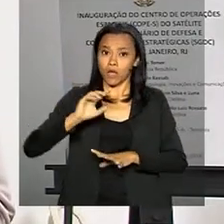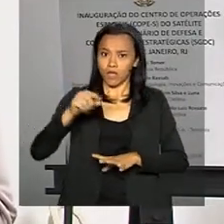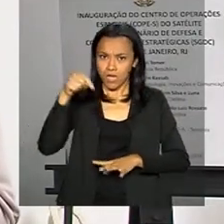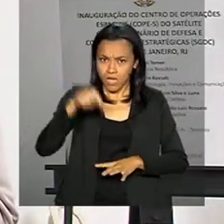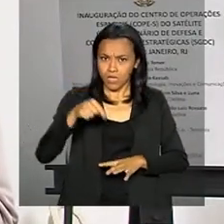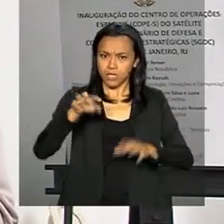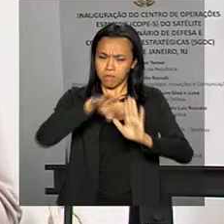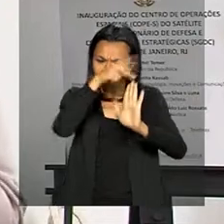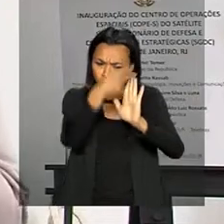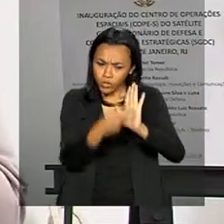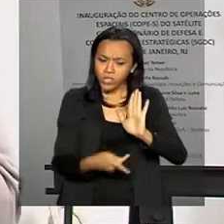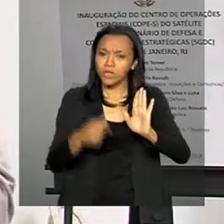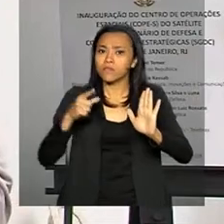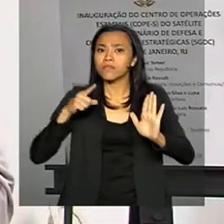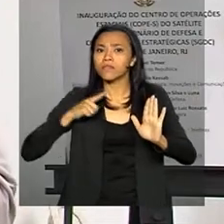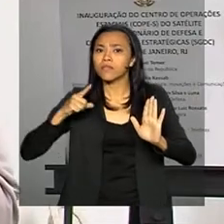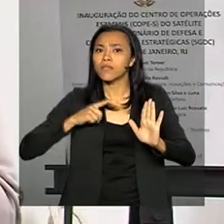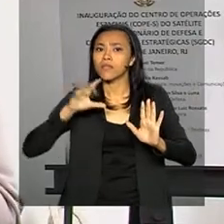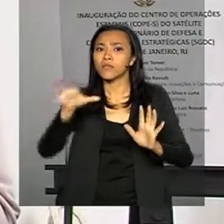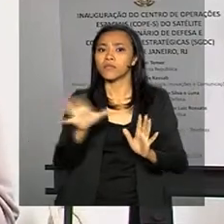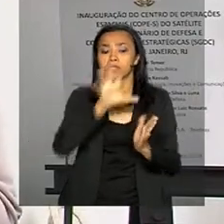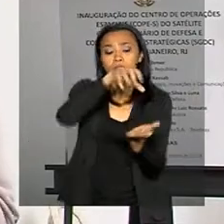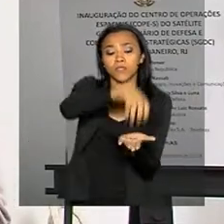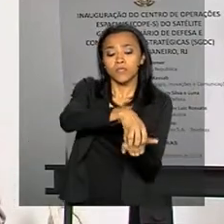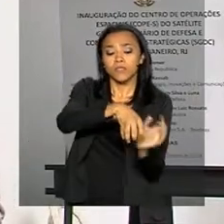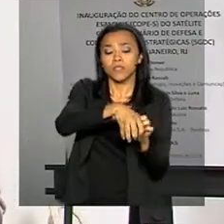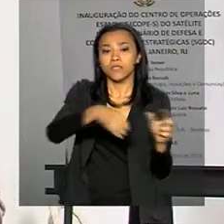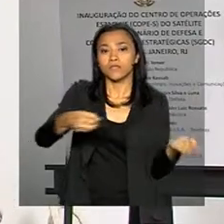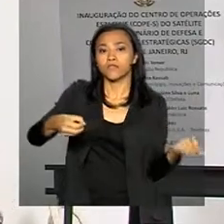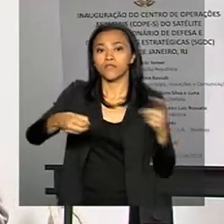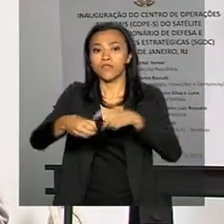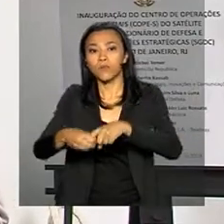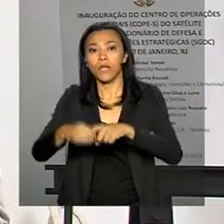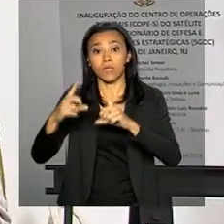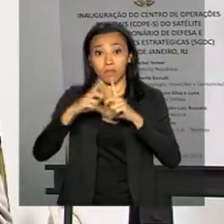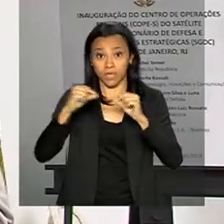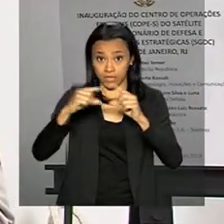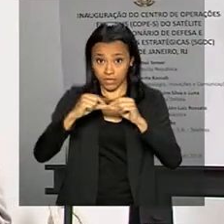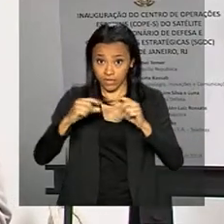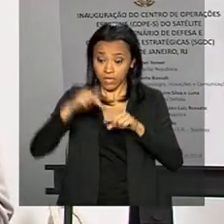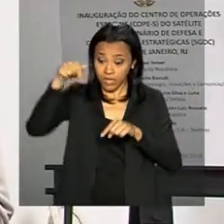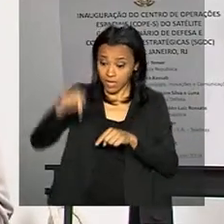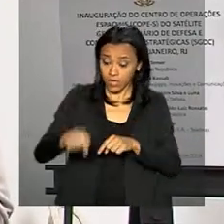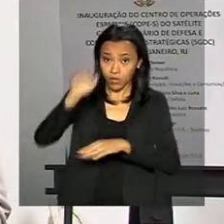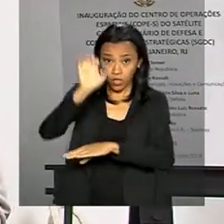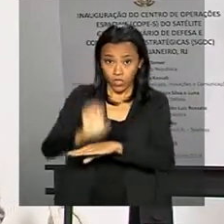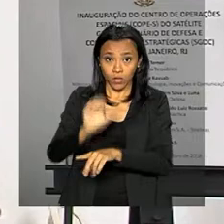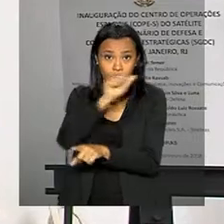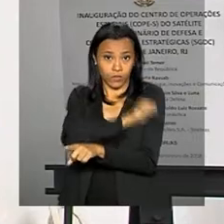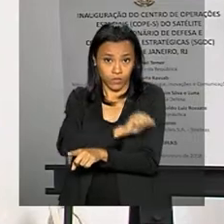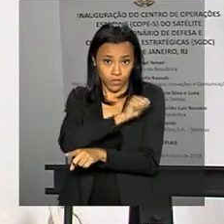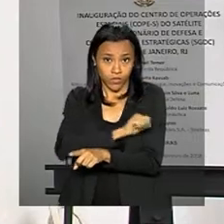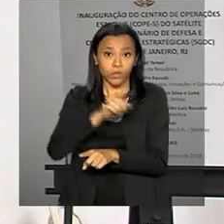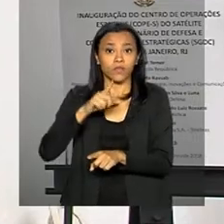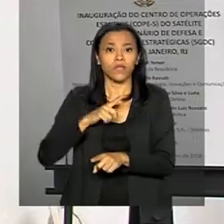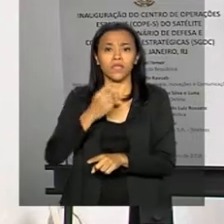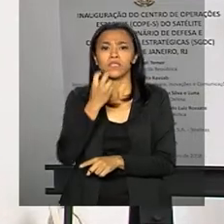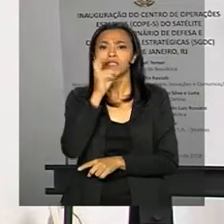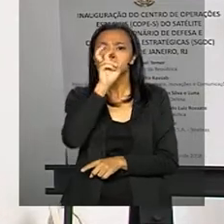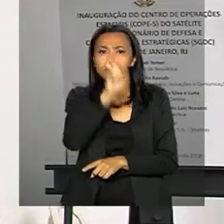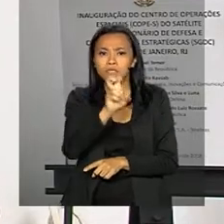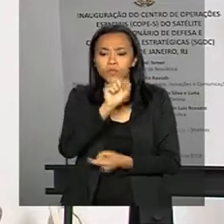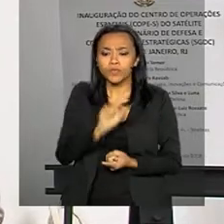terrestre, que inclui, além do centro em Brasília e deste centro aqui no Rio de Janeiro, também inclui cinco estações de